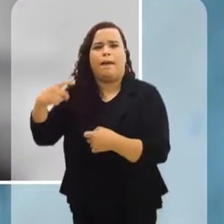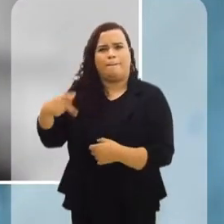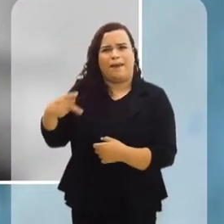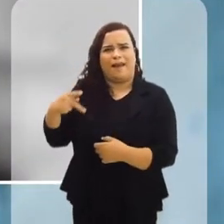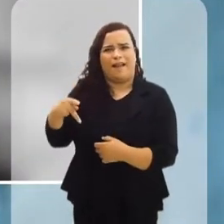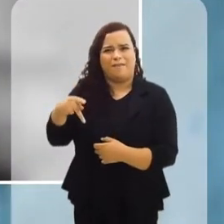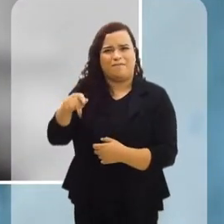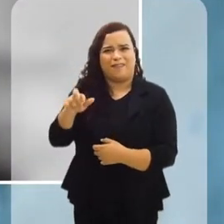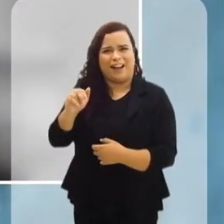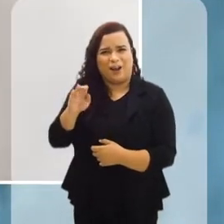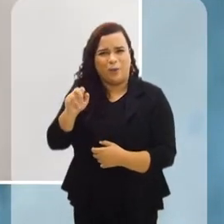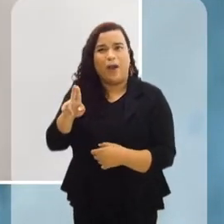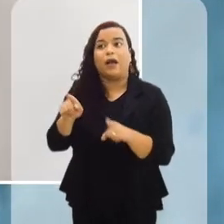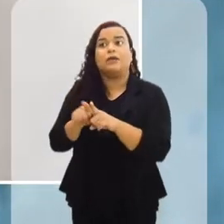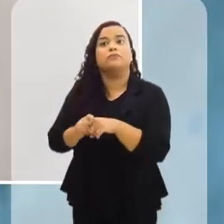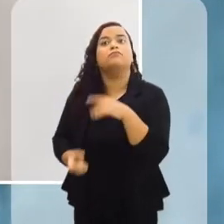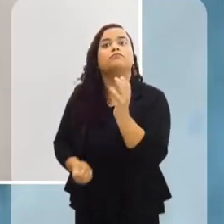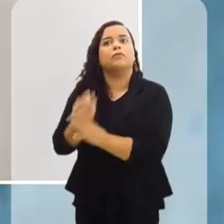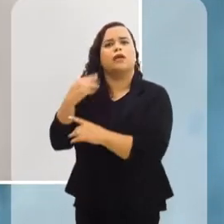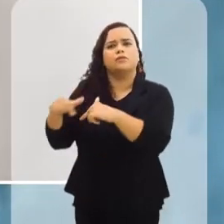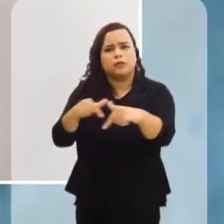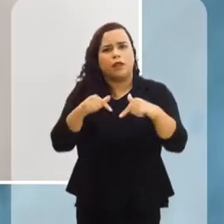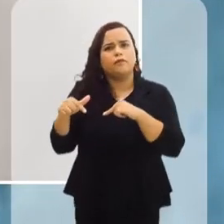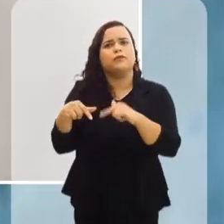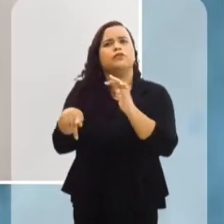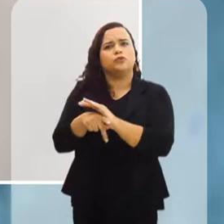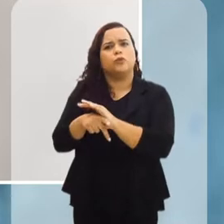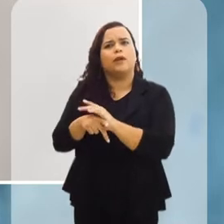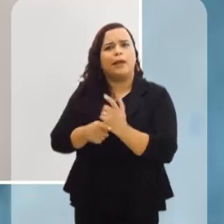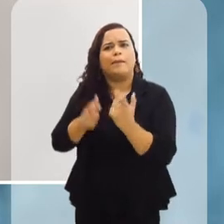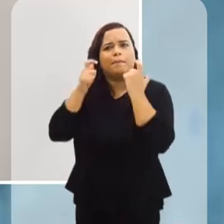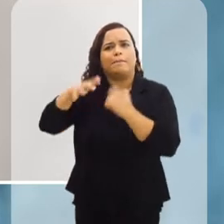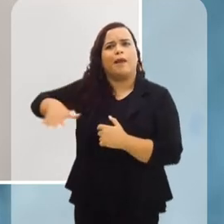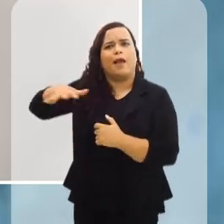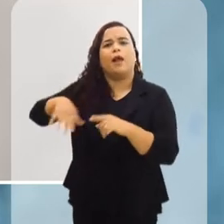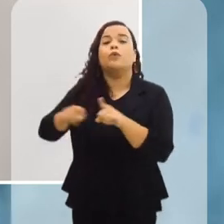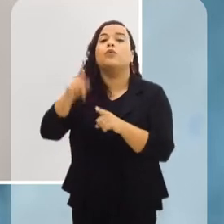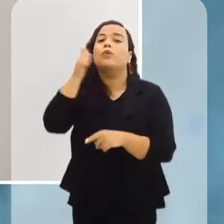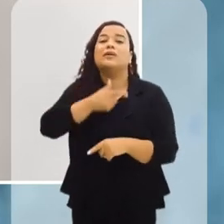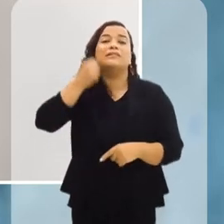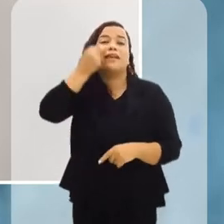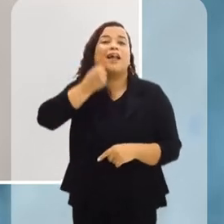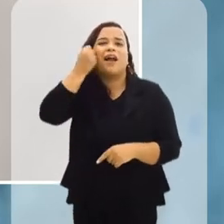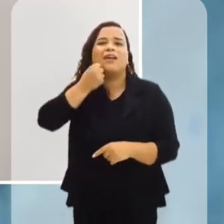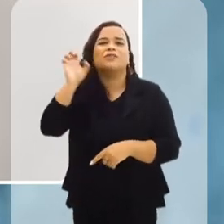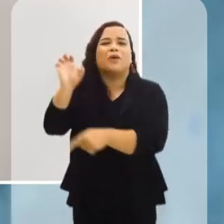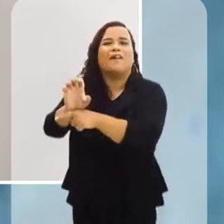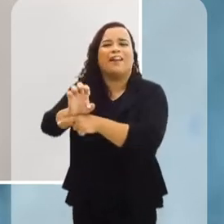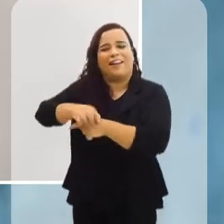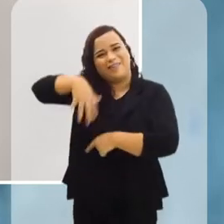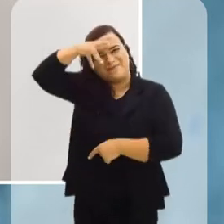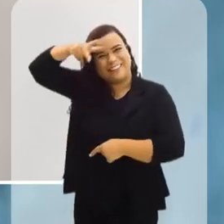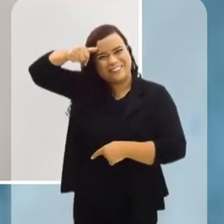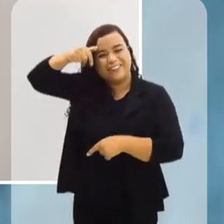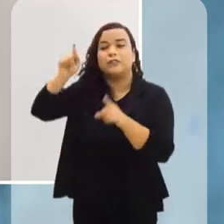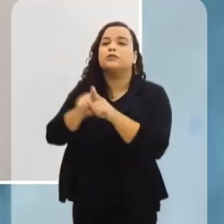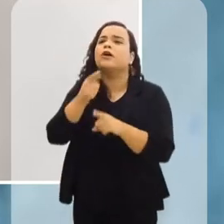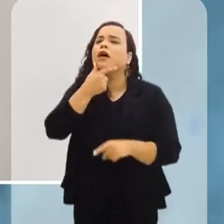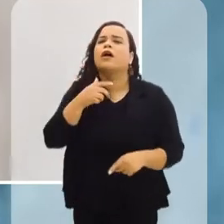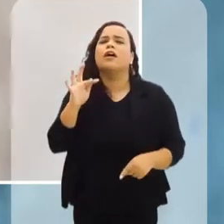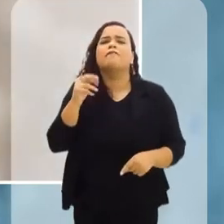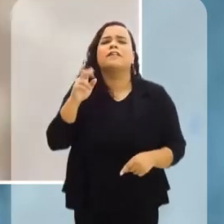herói na Guerra do Paraguai, fundador e diretor do Serviço Hidrográfico do Império, e chegou a ser senador pelo Estado do